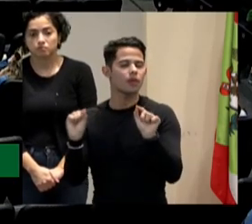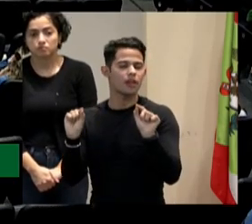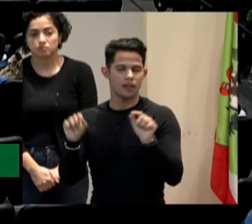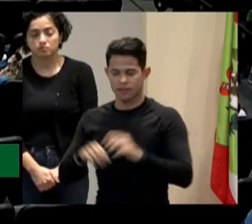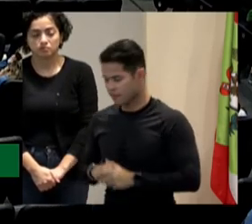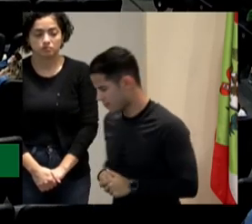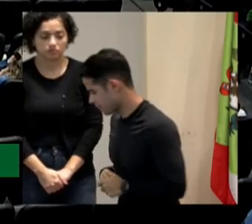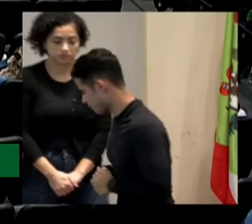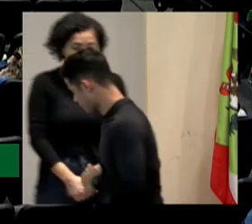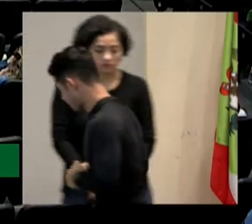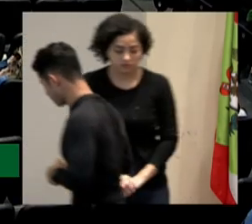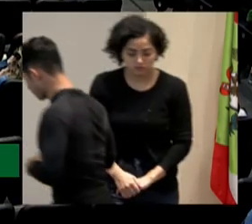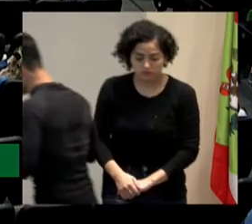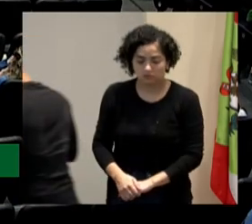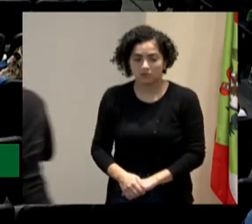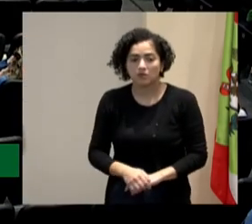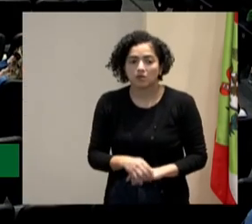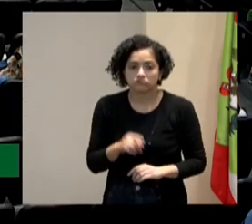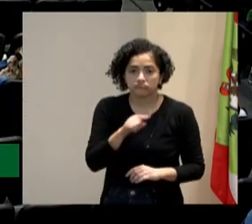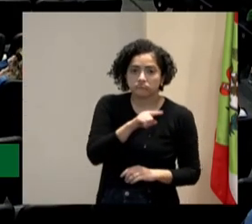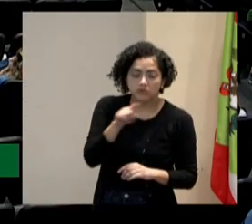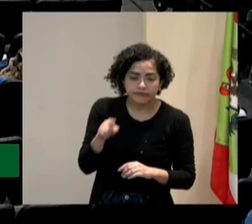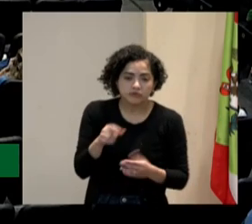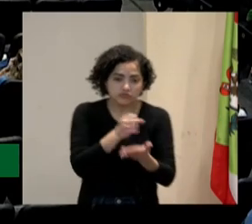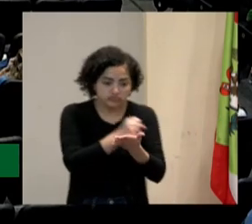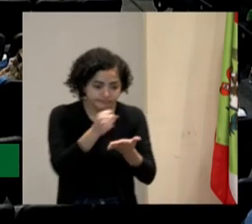Você contrataria uma pessoa com deficiência?